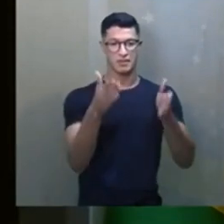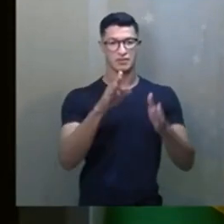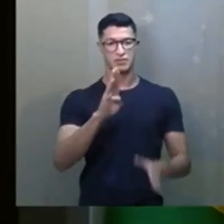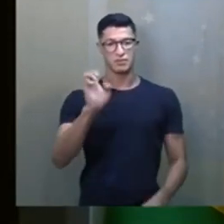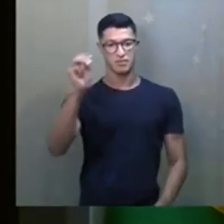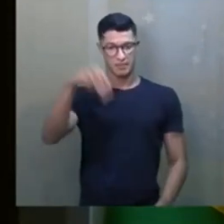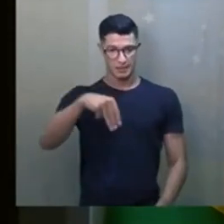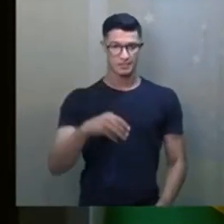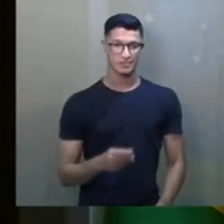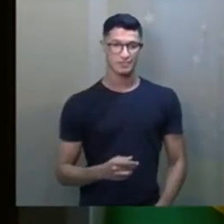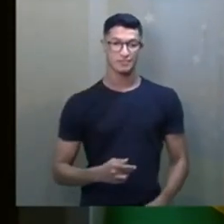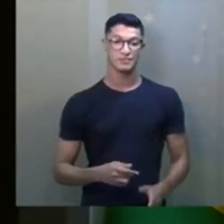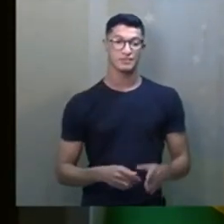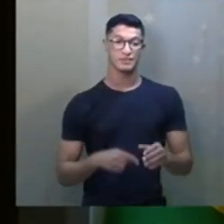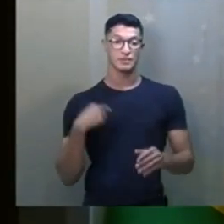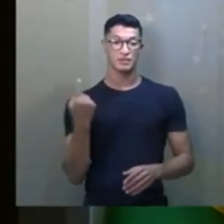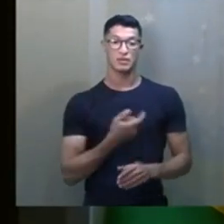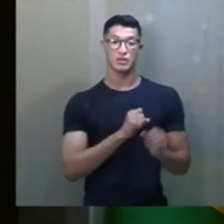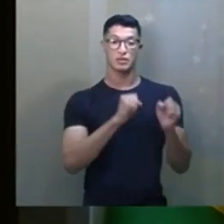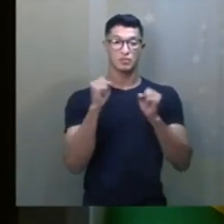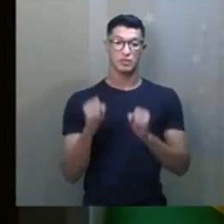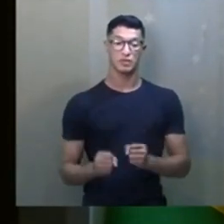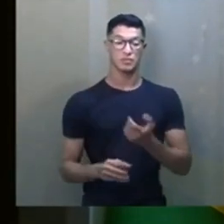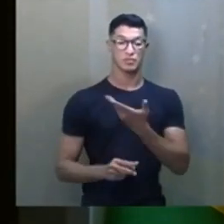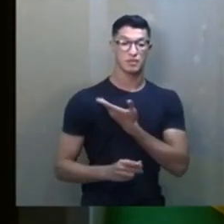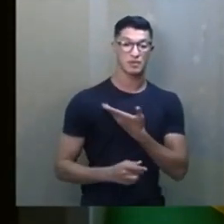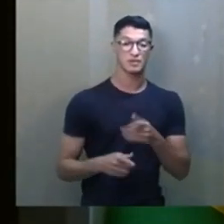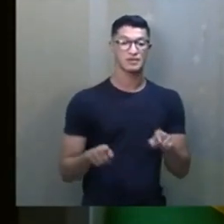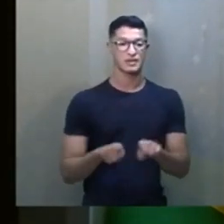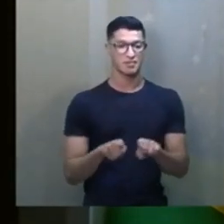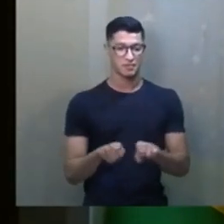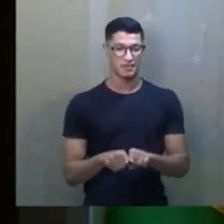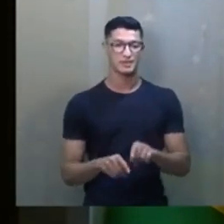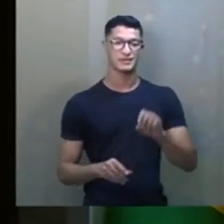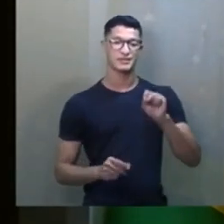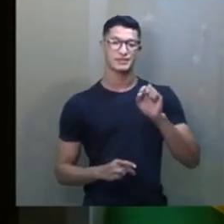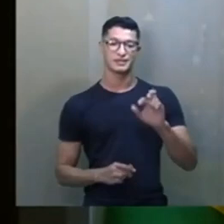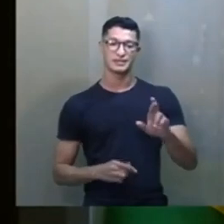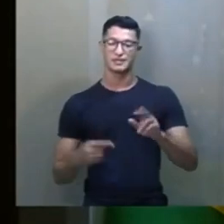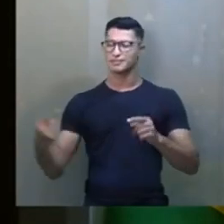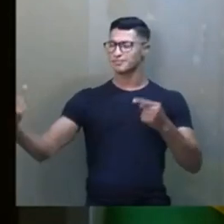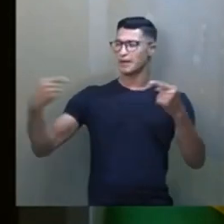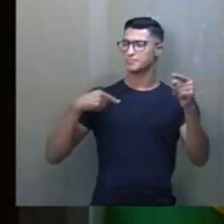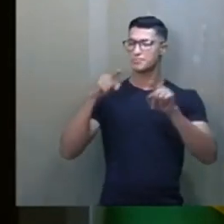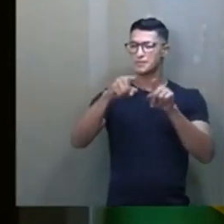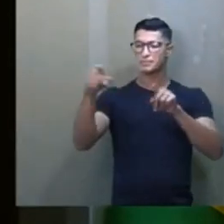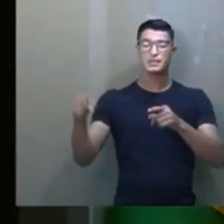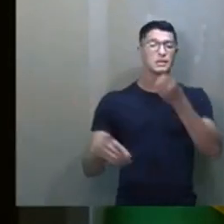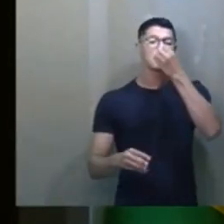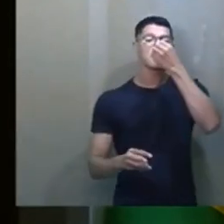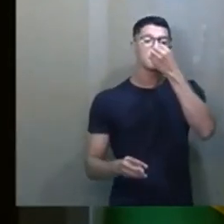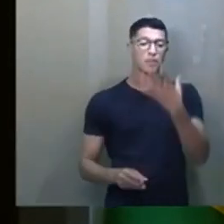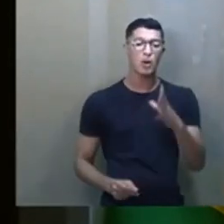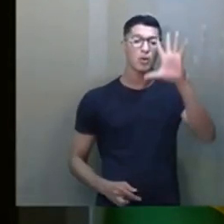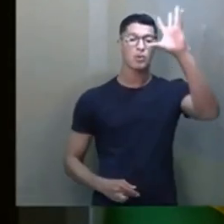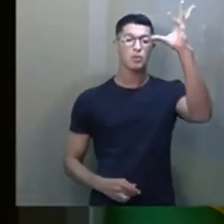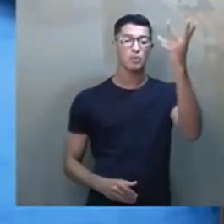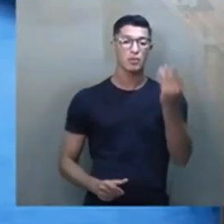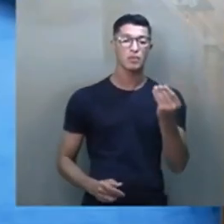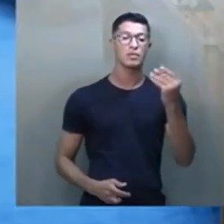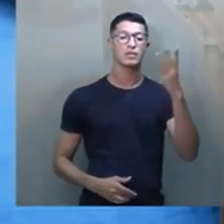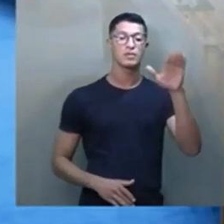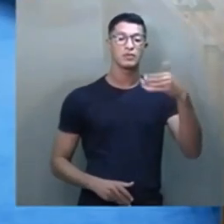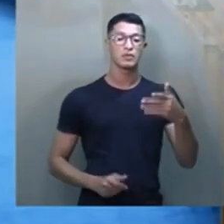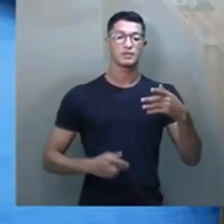bem. Que possamos nós, meus amigos, também, sermos apontados pelos bons espíritos, quando as